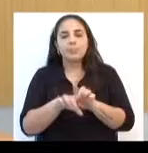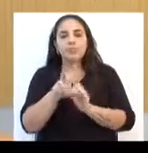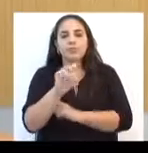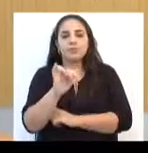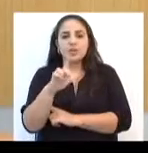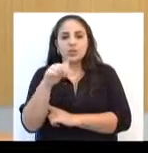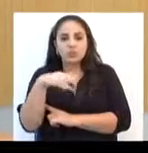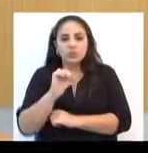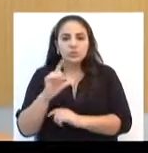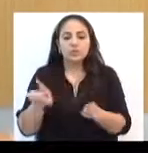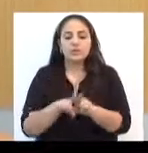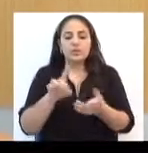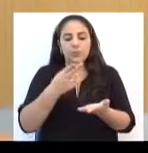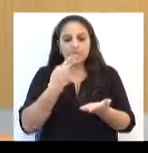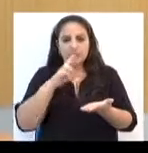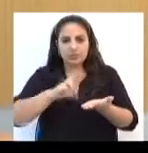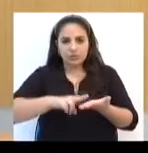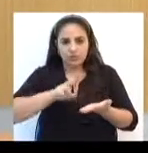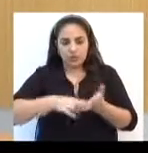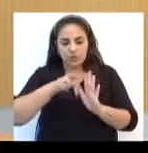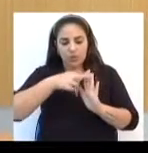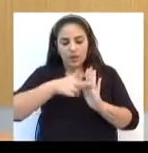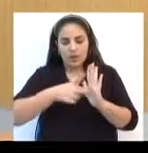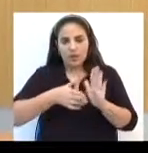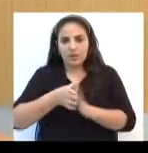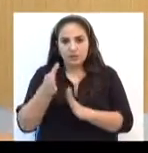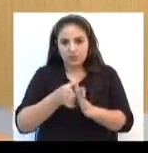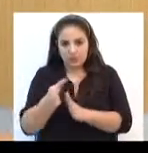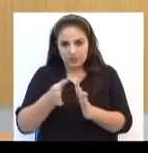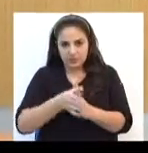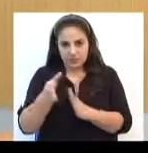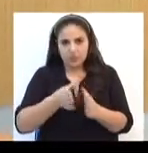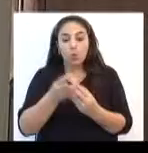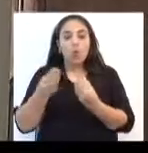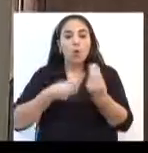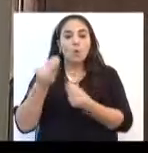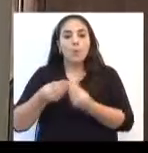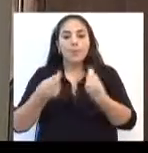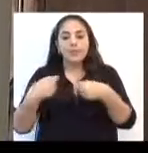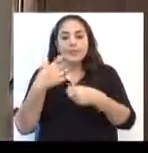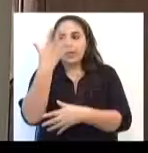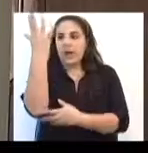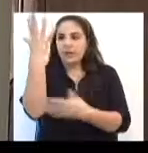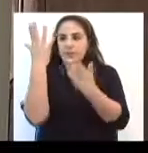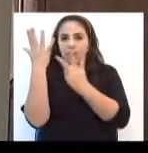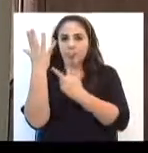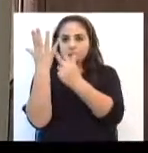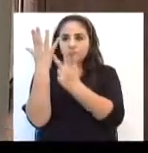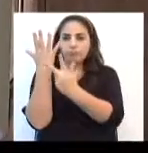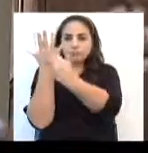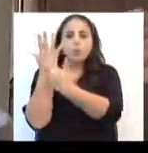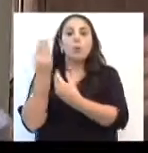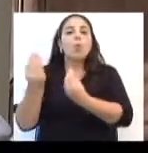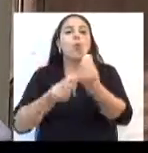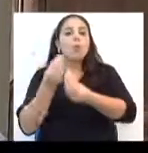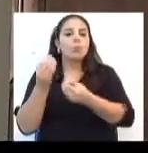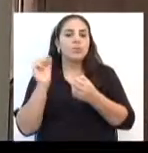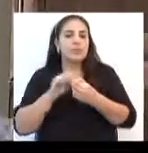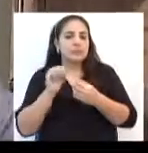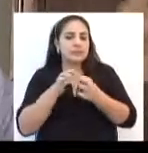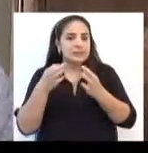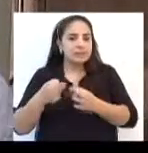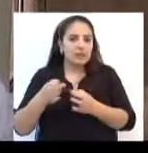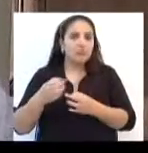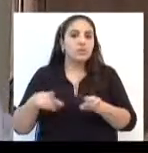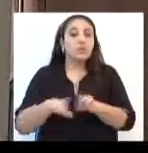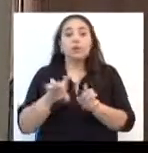cartilha com normas e orientações sobre a poda de árvores. Qual o tempo que se pode fazer, porque tem algumas árvores